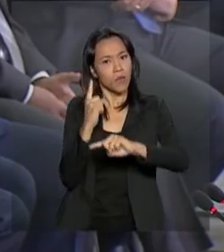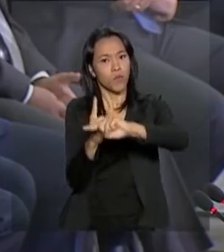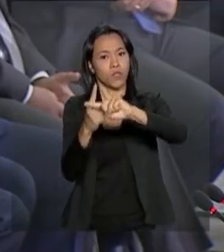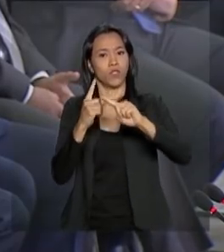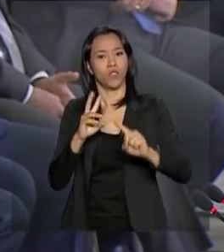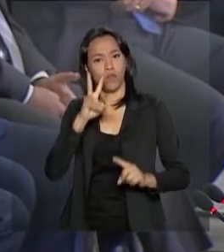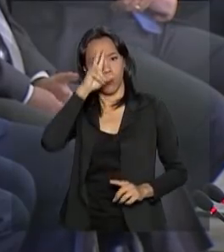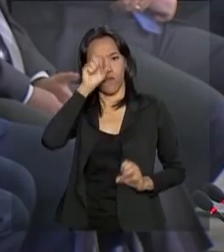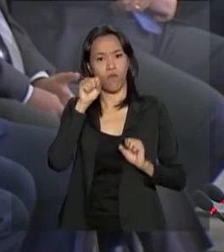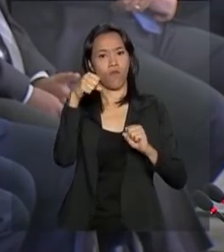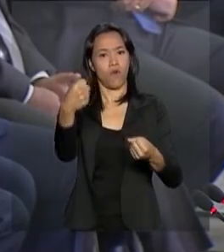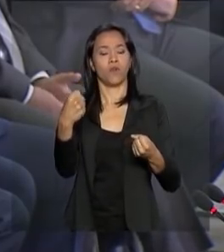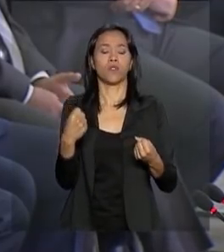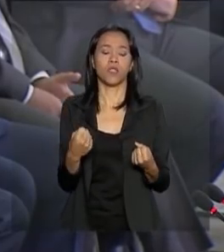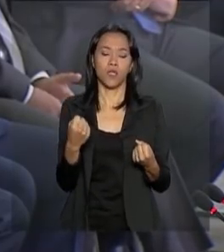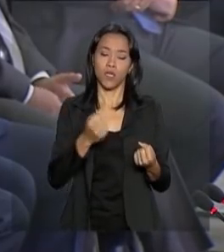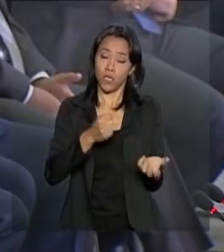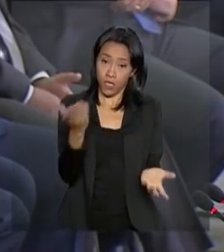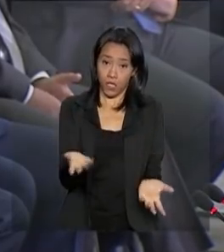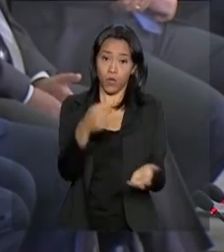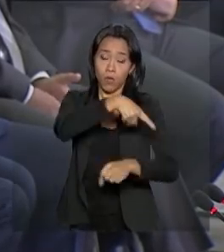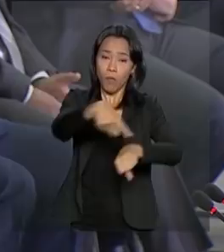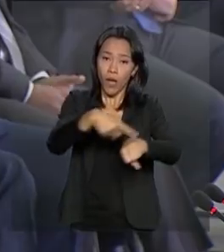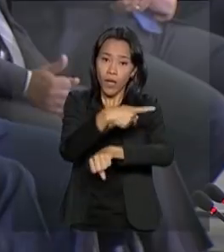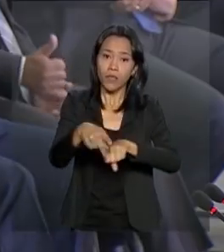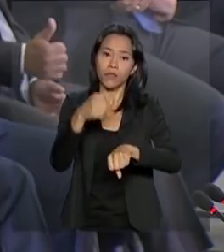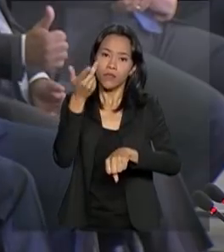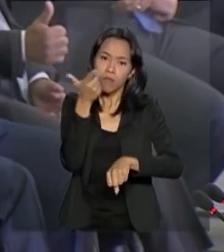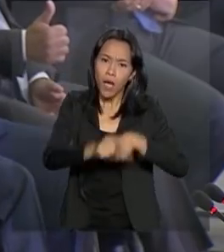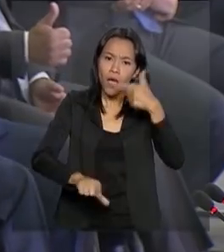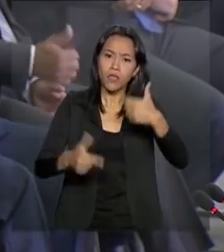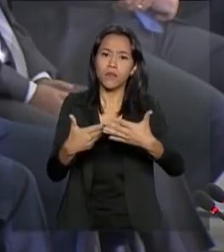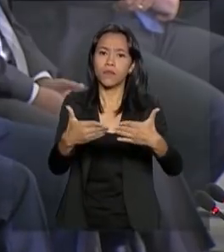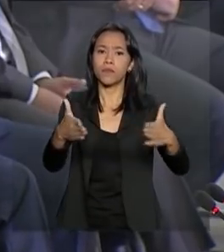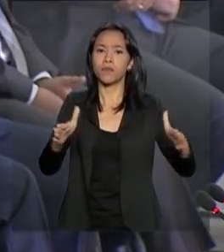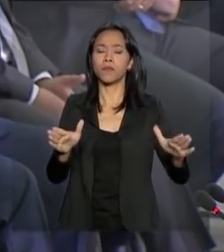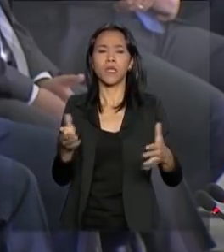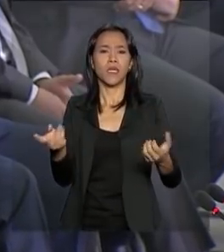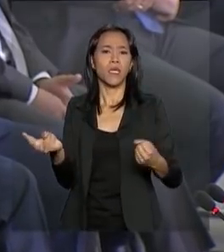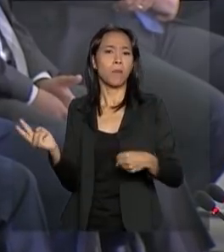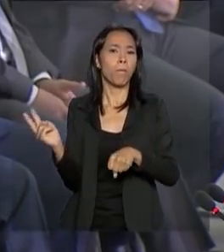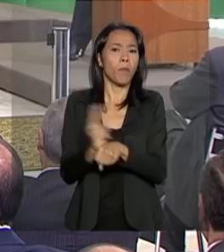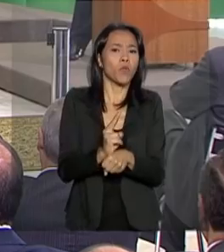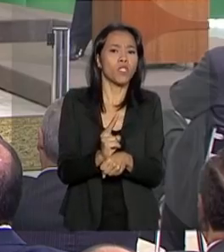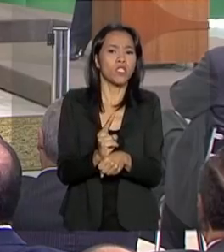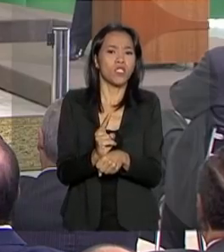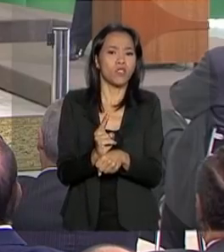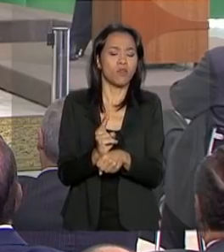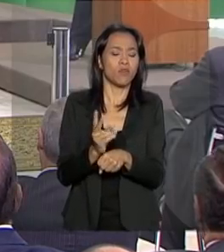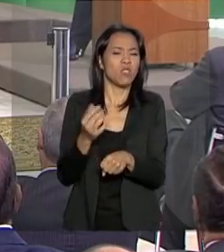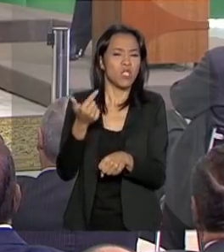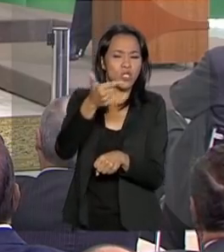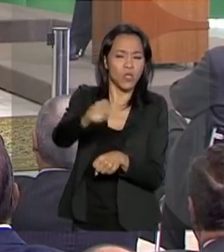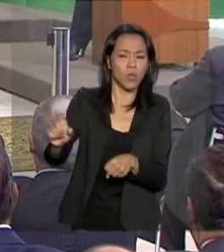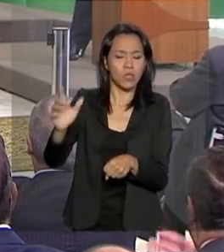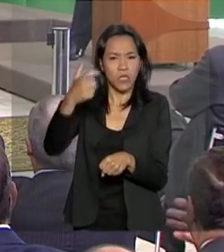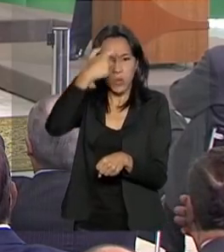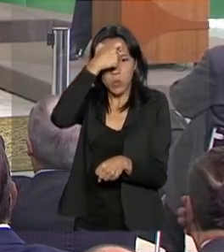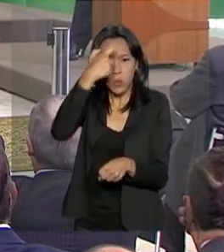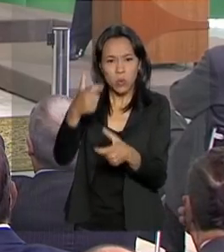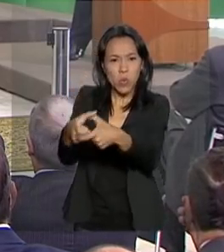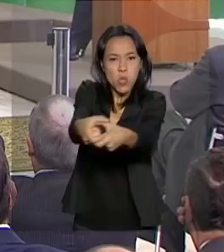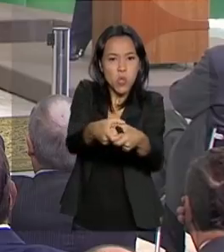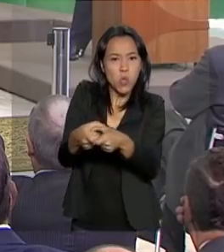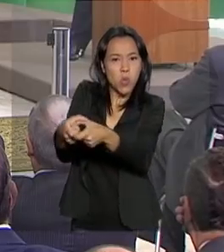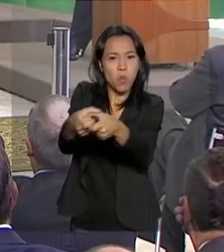amor à nossa pátria seja resgatado, amplificado e guardado longe das garras destrutivas da mentalidade